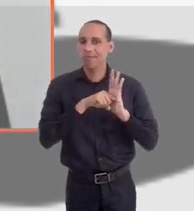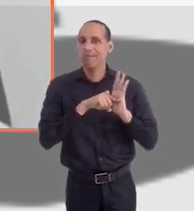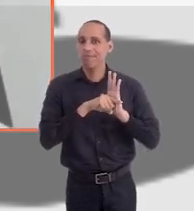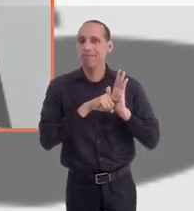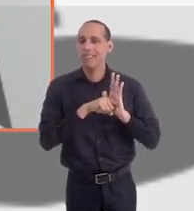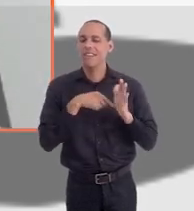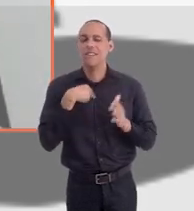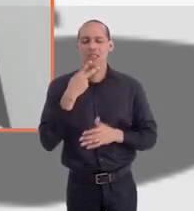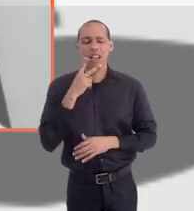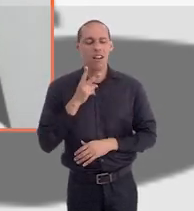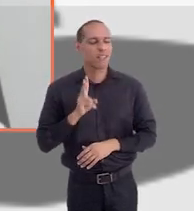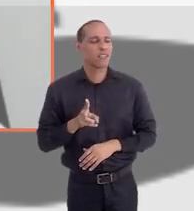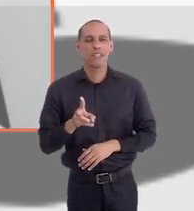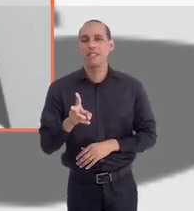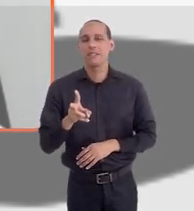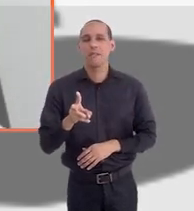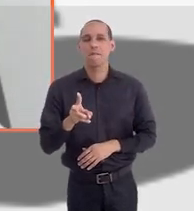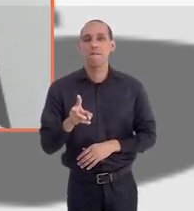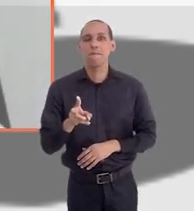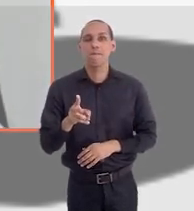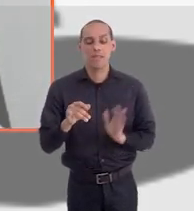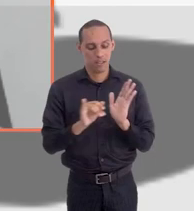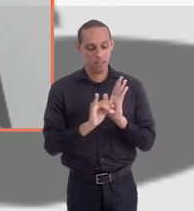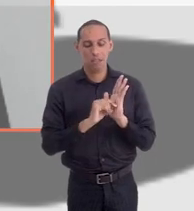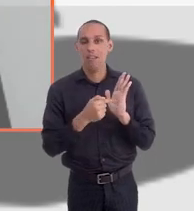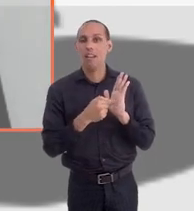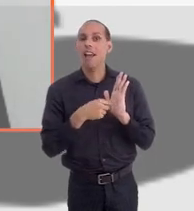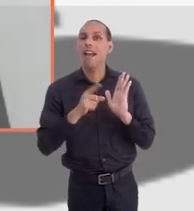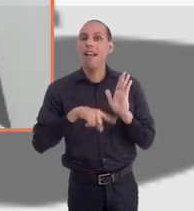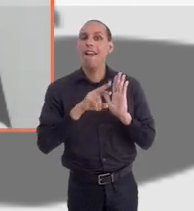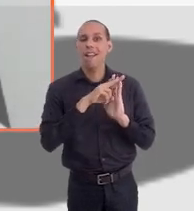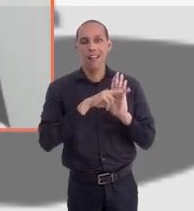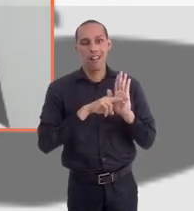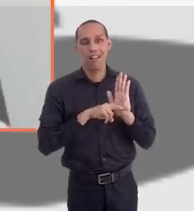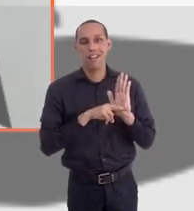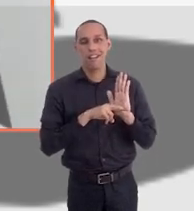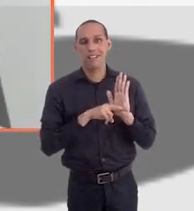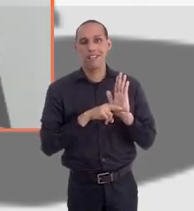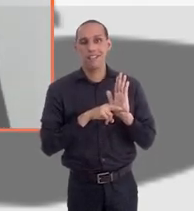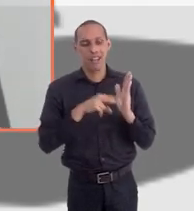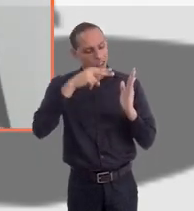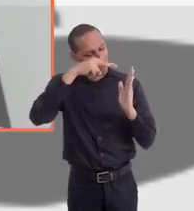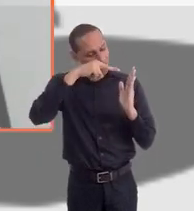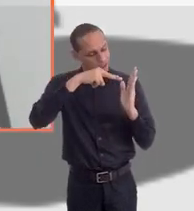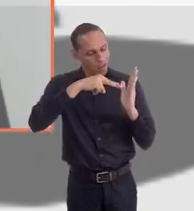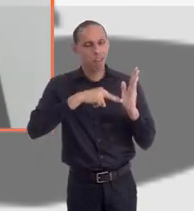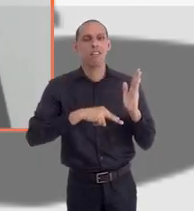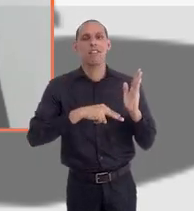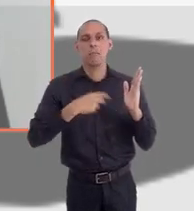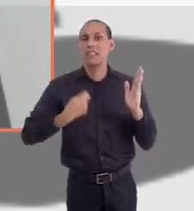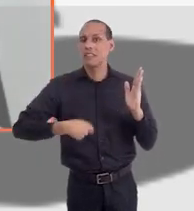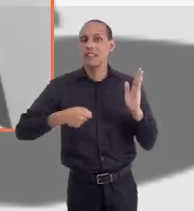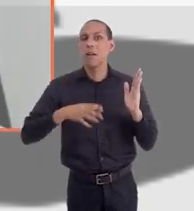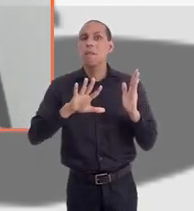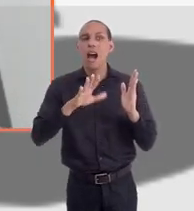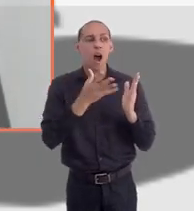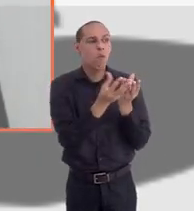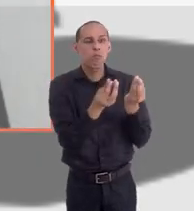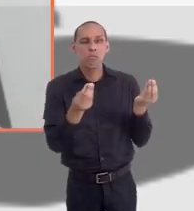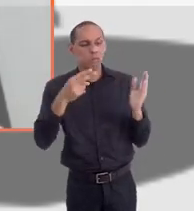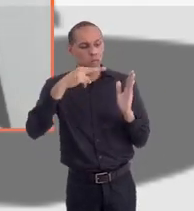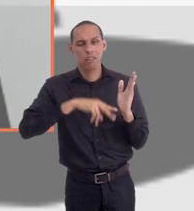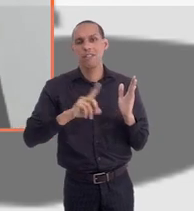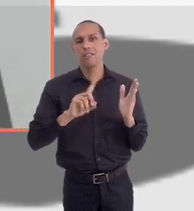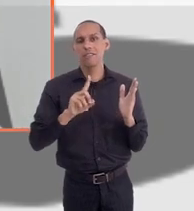fiscalizado. Eu sempre digo que o edital é a regra do concurso. Seria fundamental você ler e você tem que ler o edital, mas muitas das